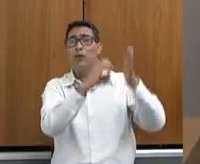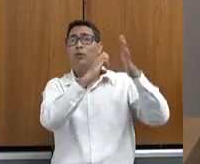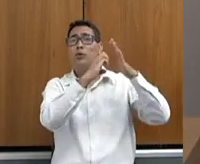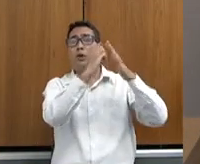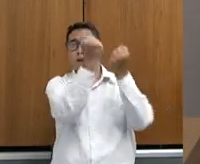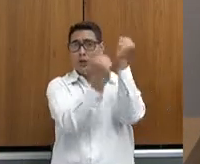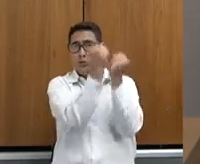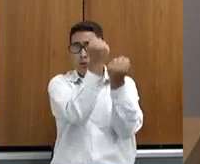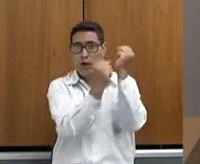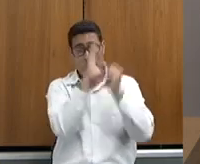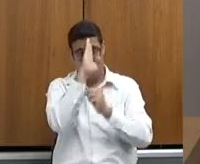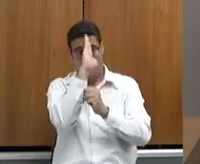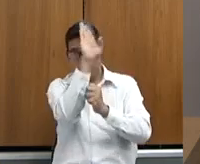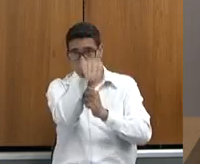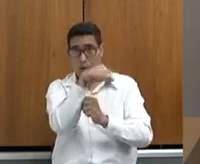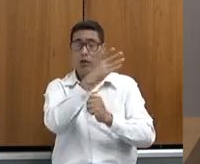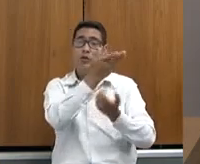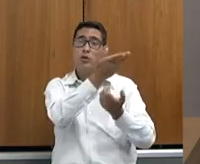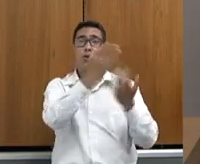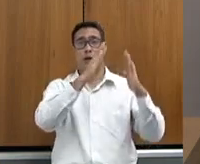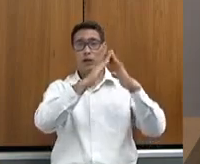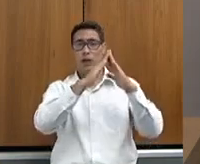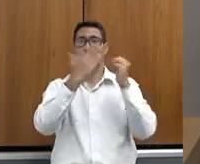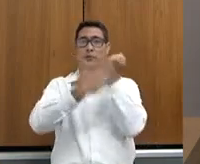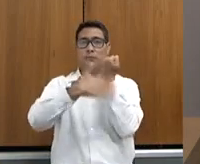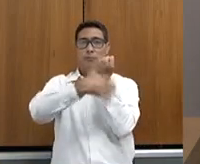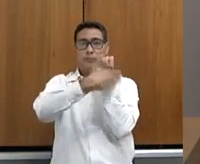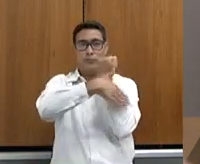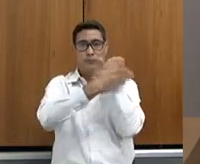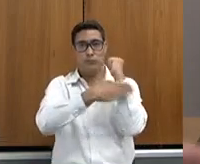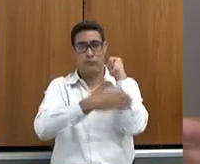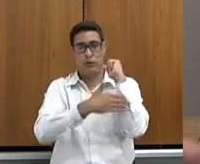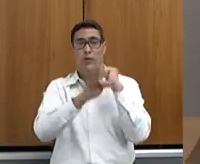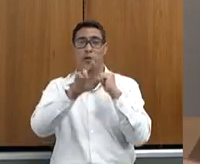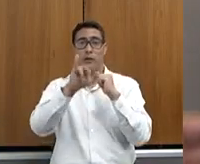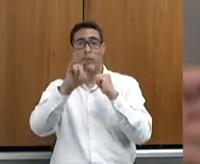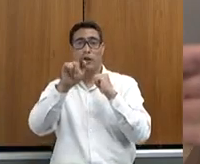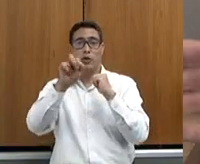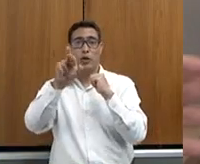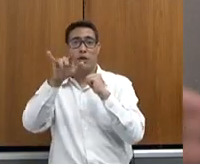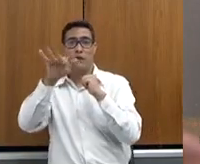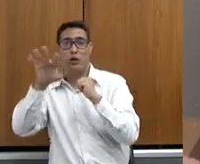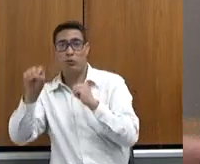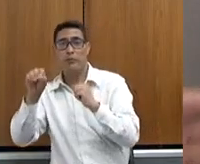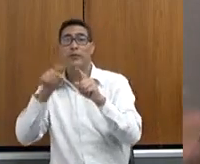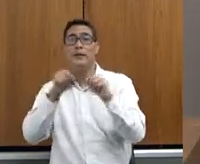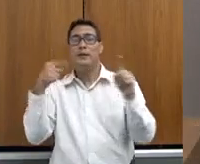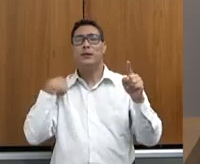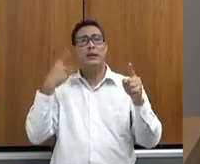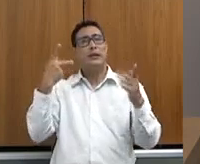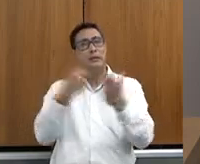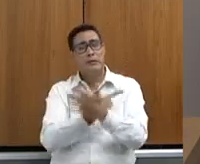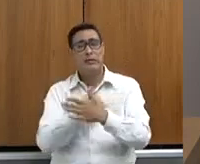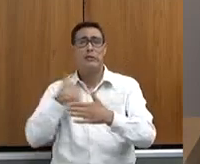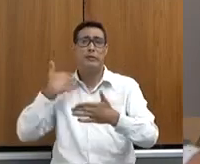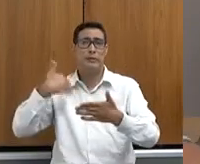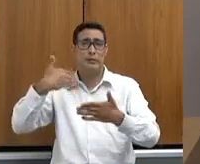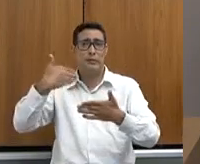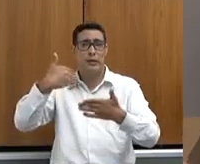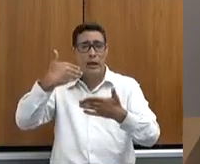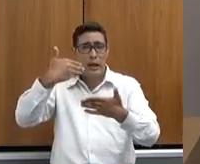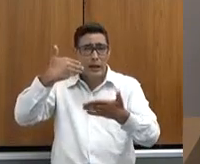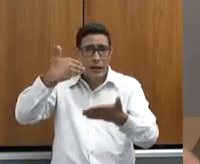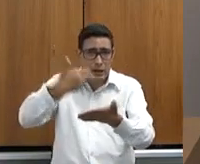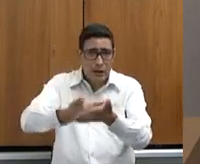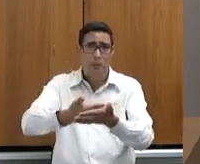principalmente dos frigoríficos, ela é diária, é todo dia, anti-morte, pós-morte, e vai aquilo até terminar o abate, o